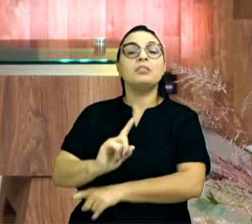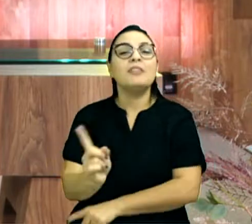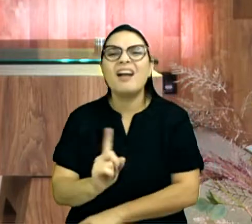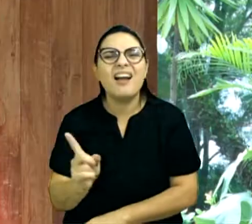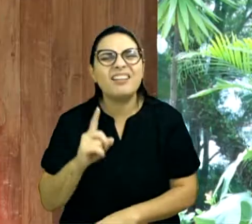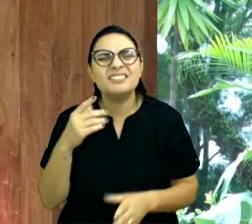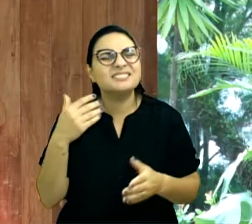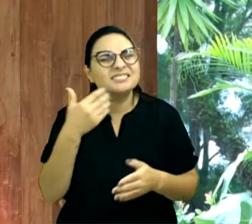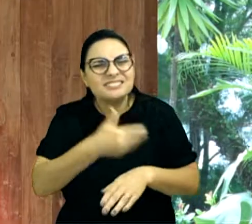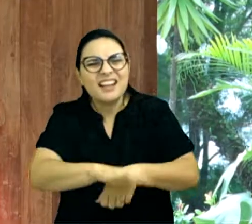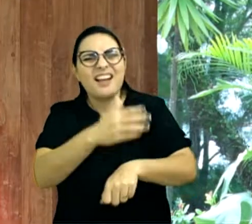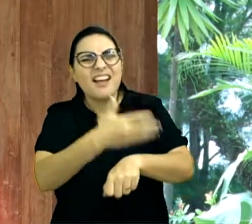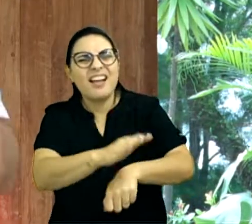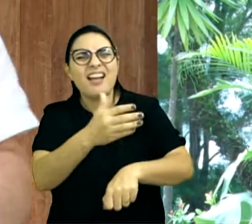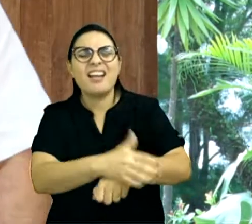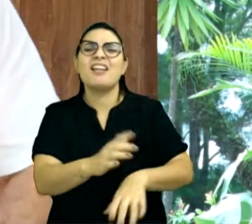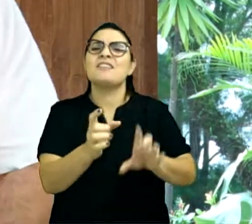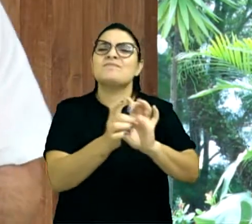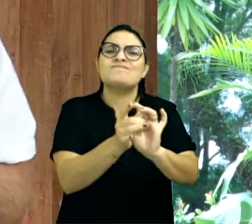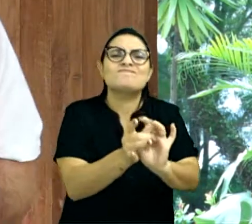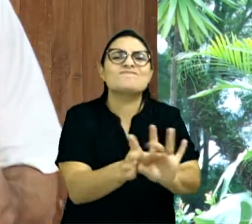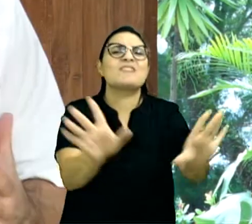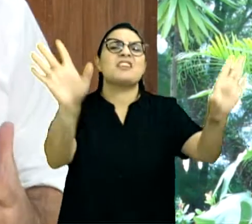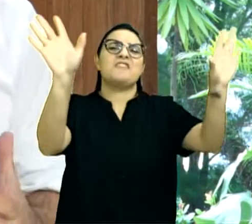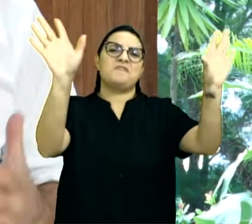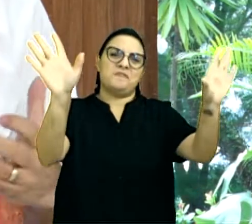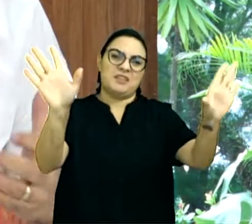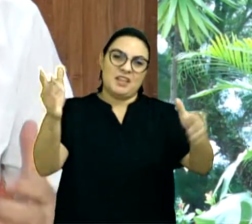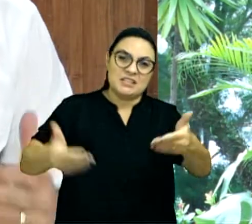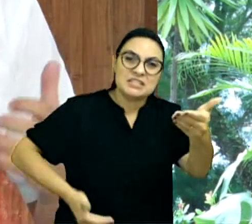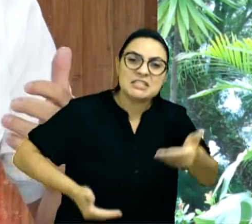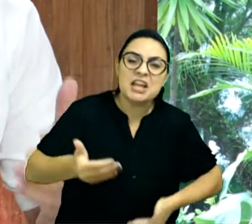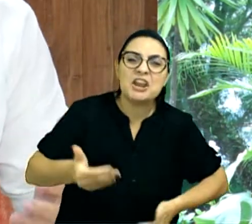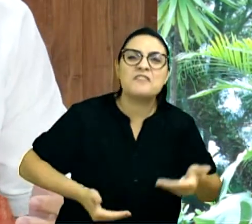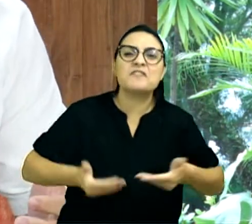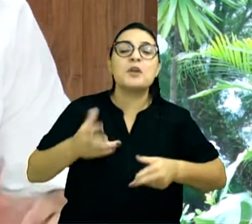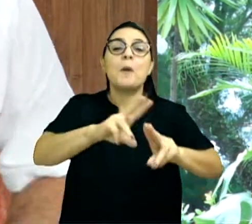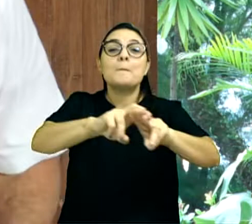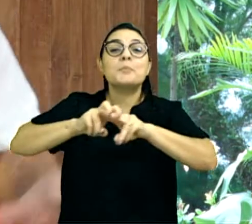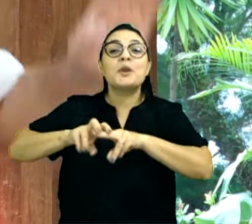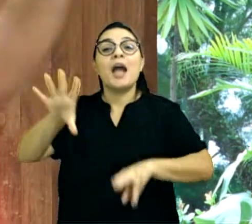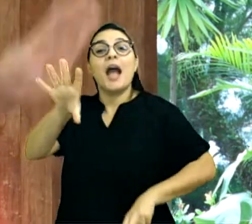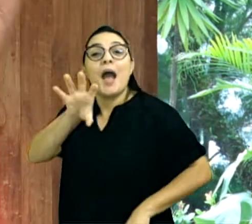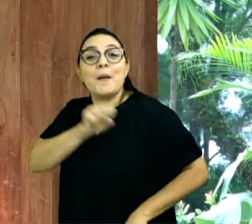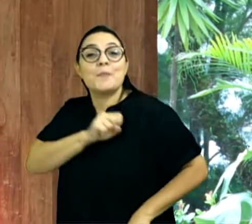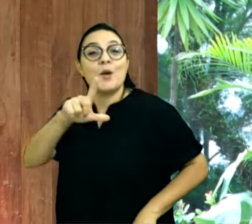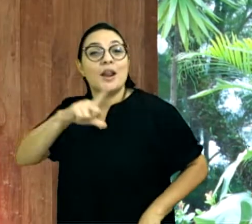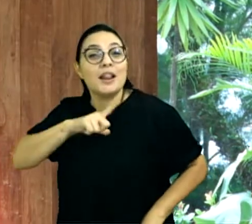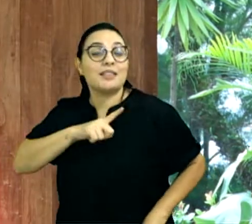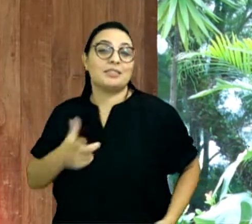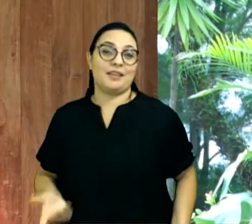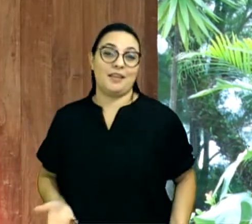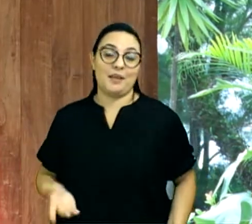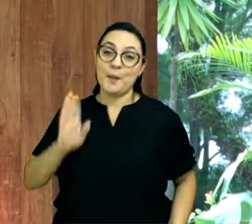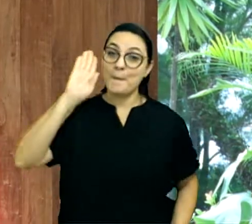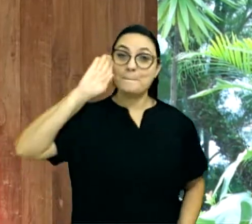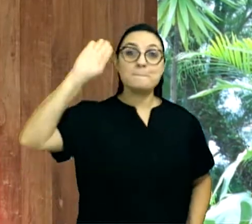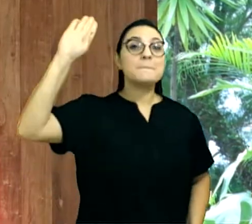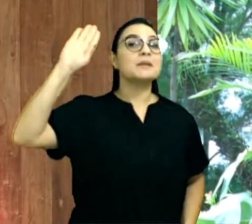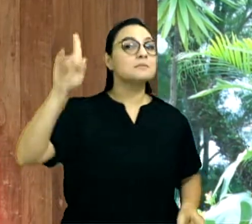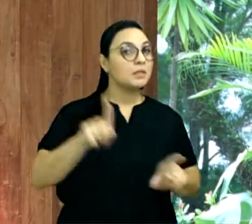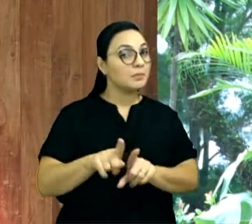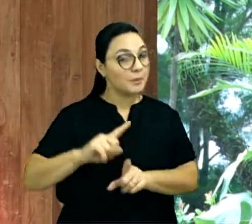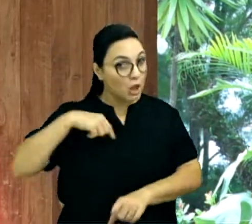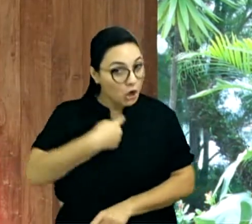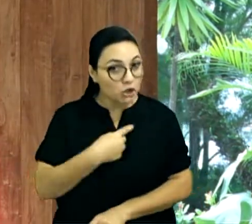O serviço sem recompensa, sem salário. Servir por amor. E, principalmente, nós que conhecemos